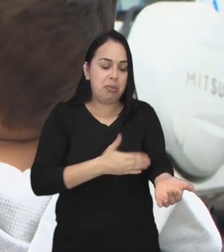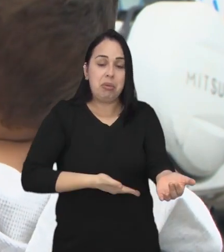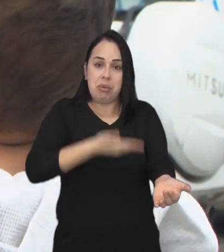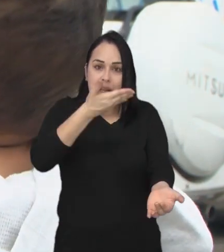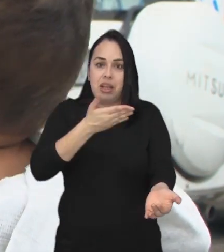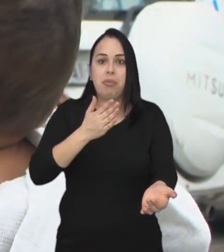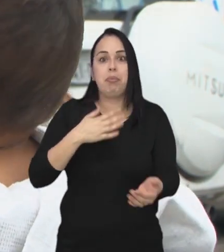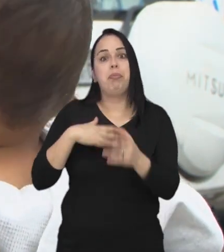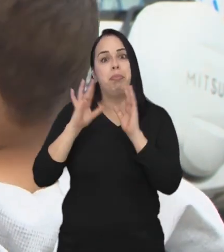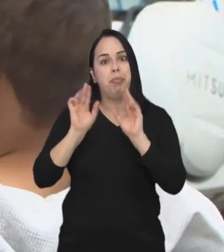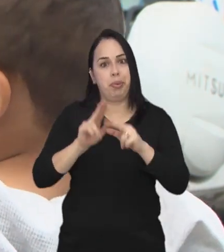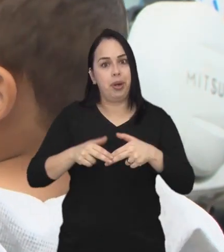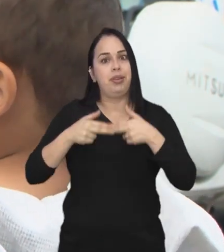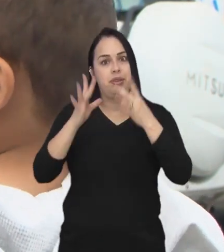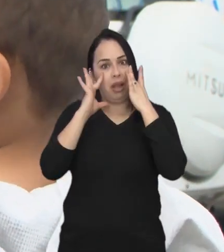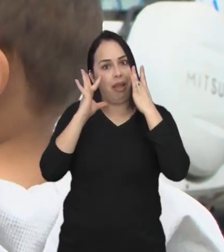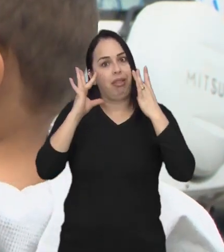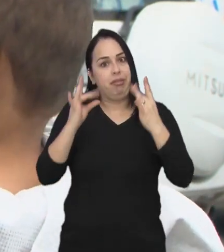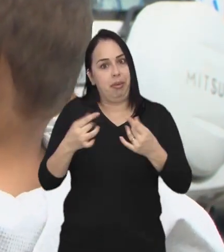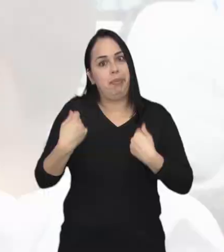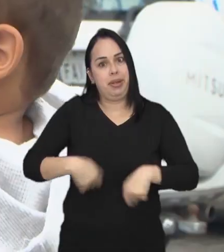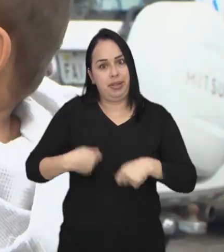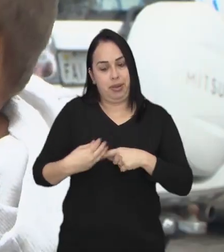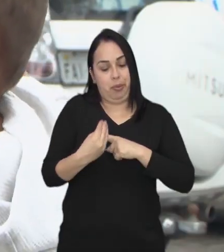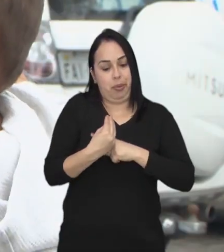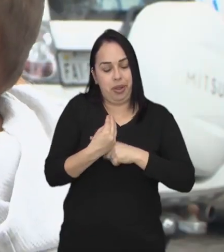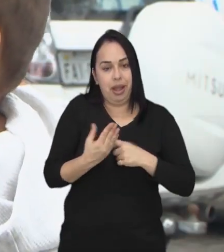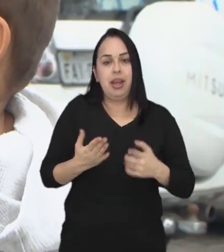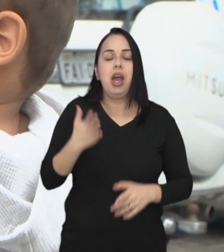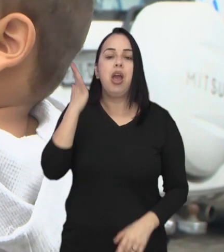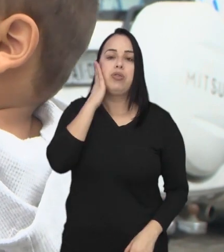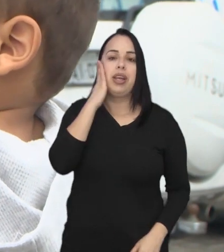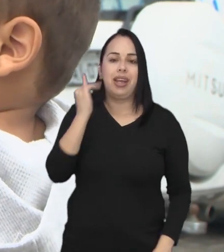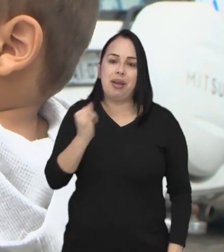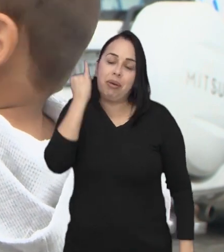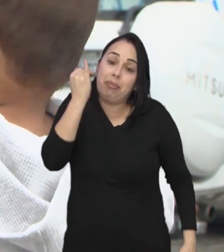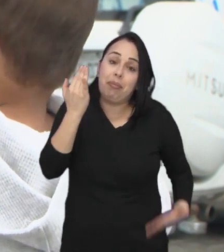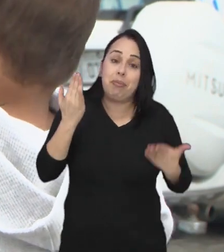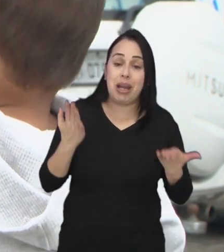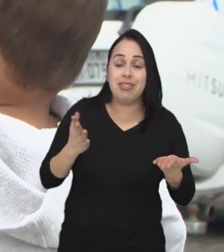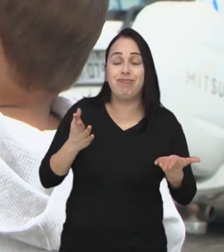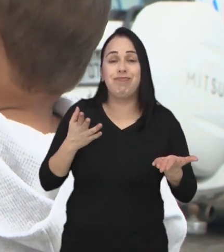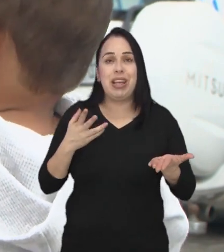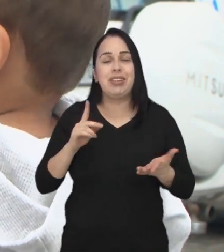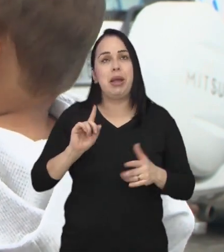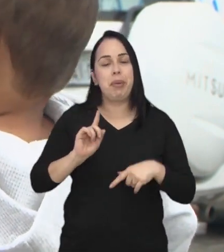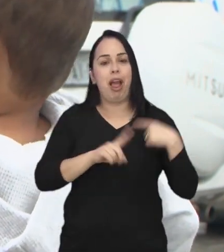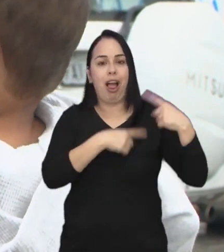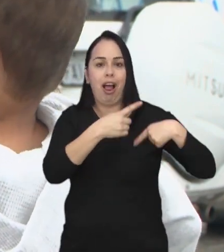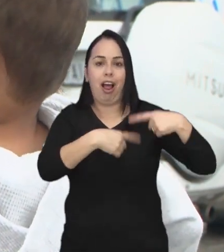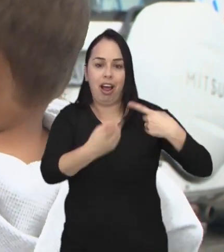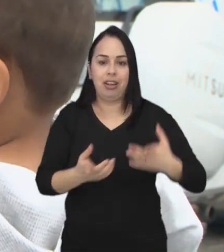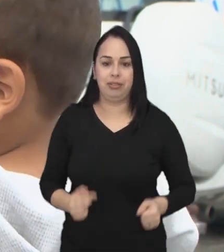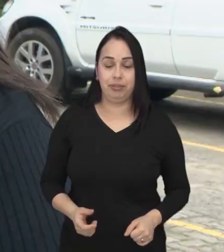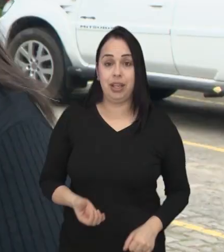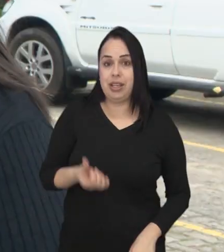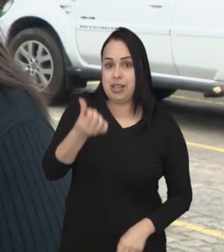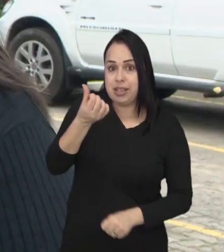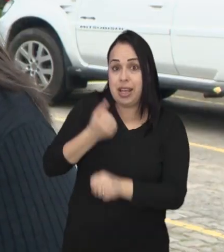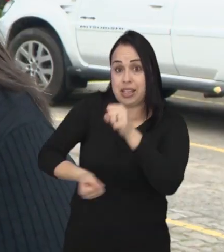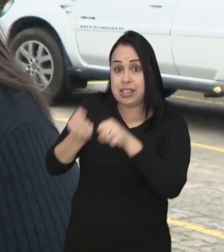eu acho que é algo que eu já tenho que ficar um alerta, né? Eu sei que é importante, mas é aquela coisa, né? Sempre fica para depois.